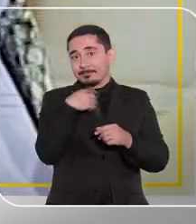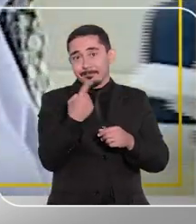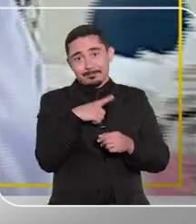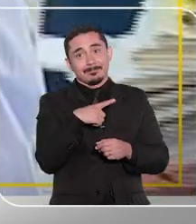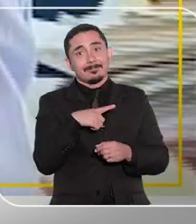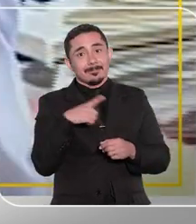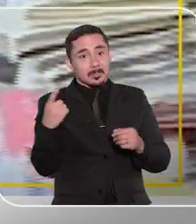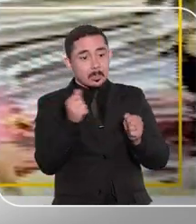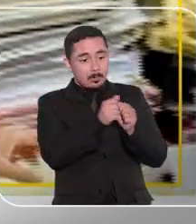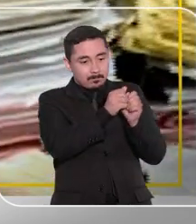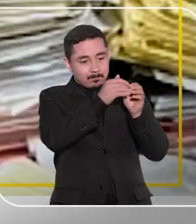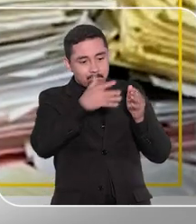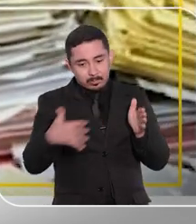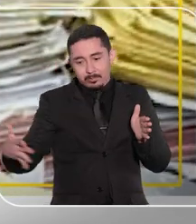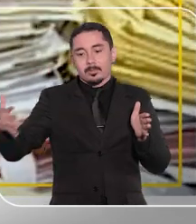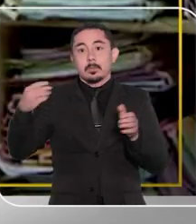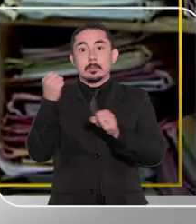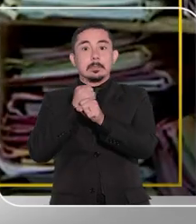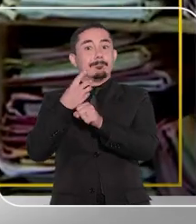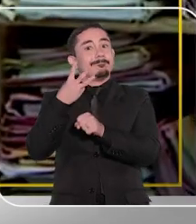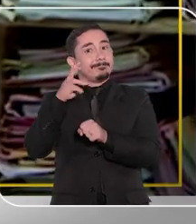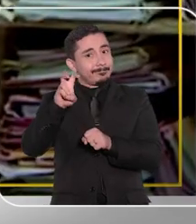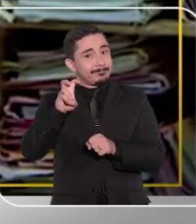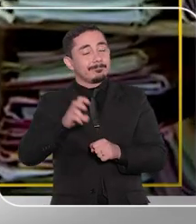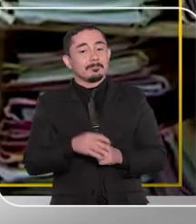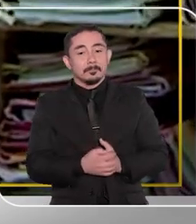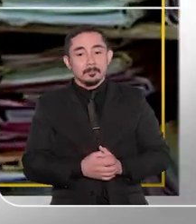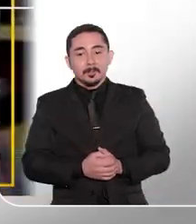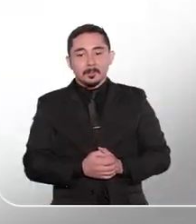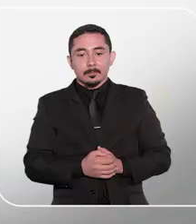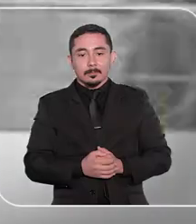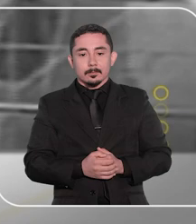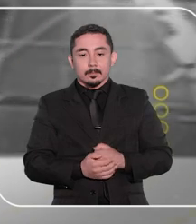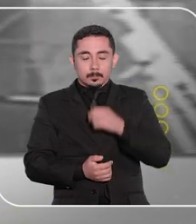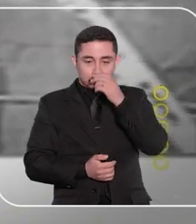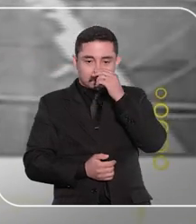que nós enfrentamos ao longo desses 35 anos.